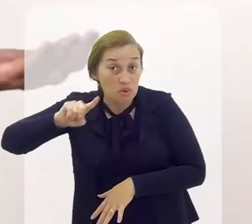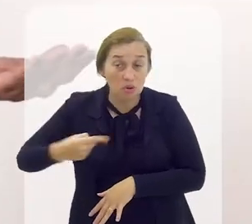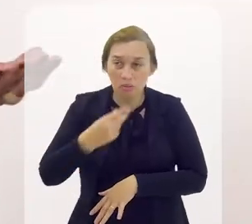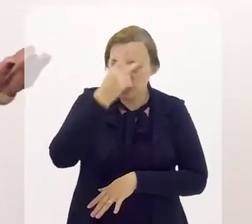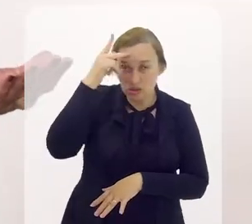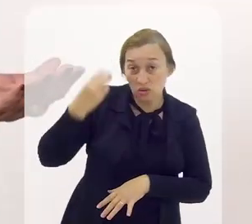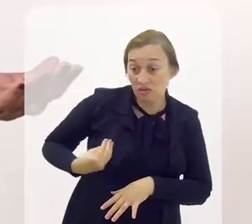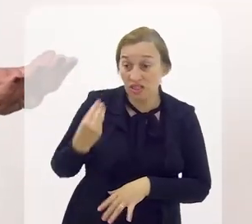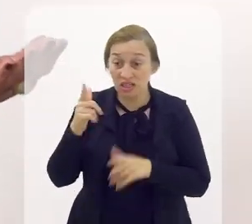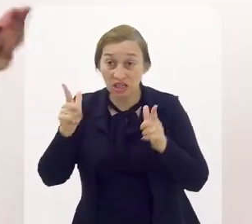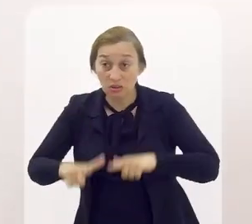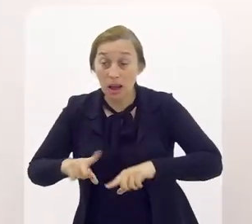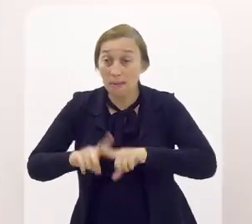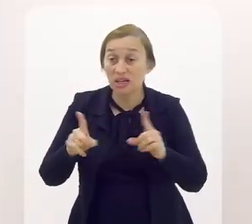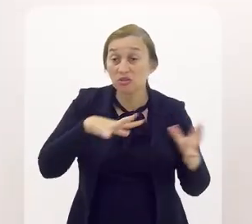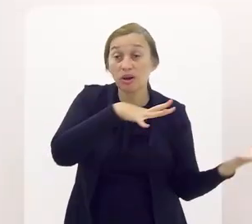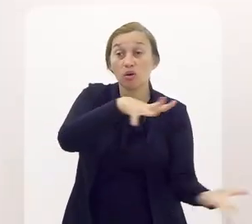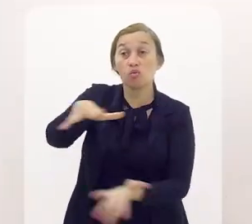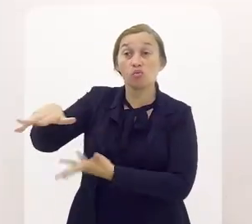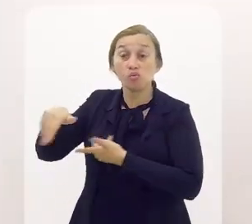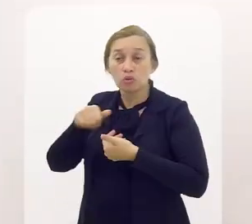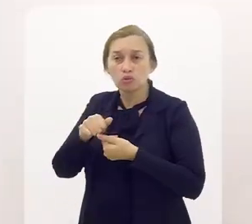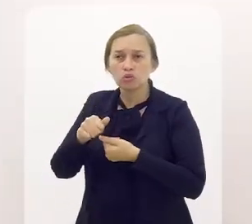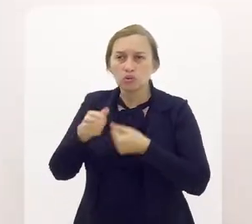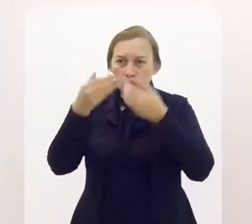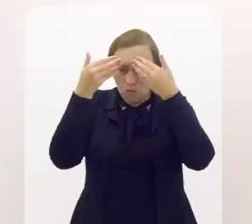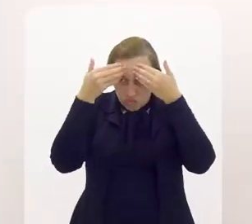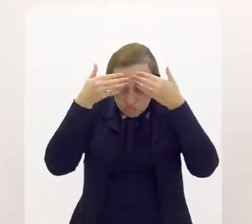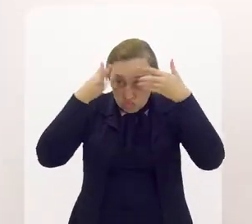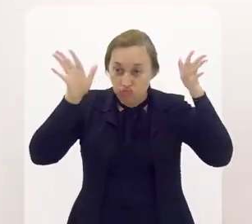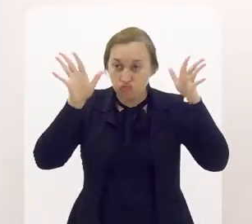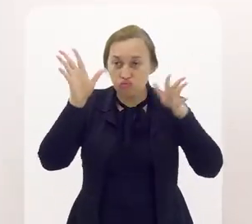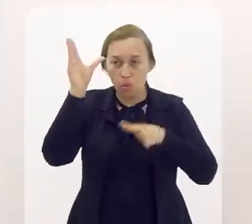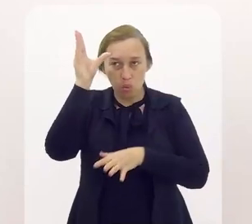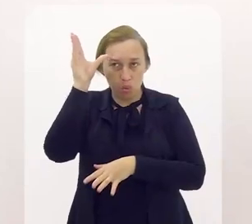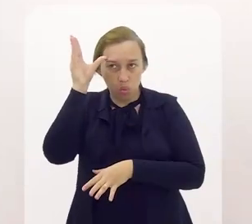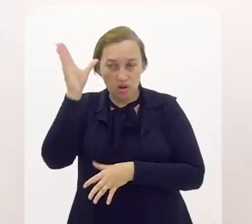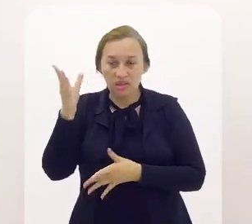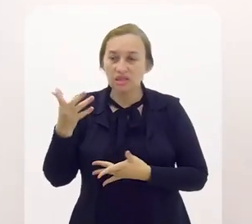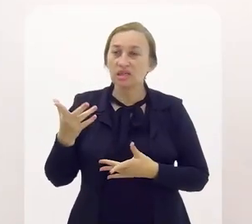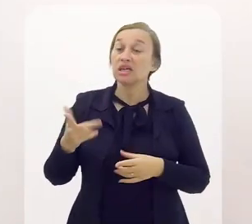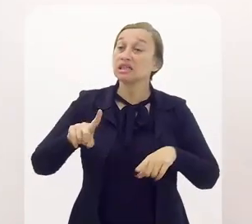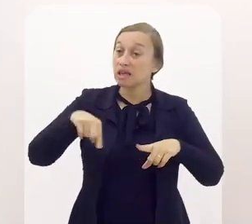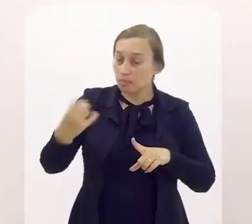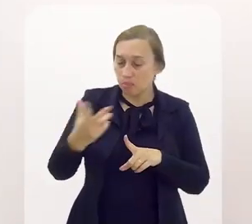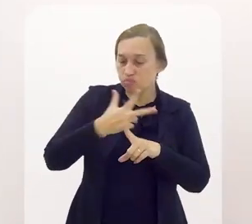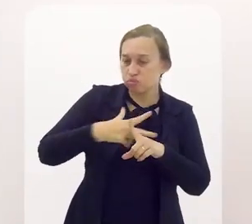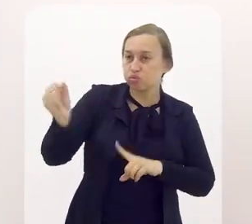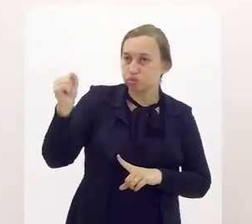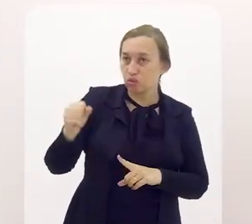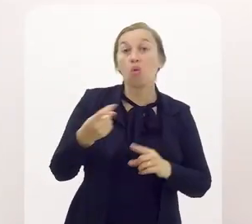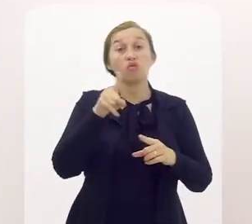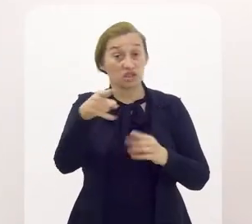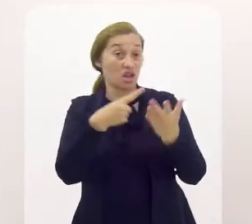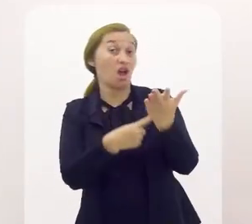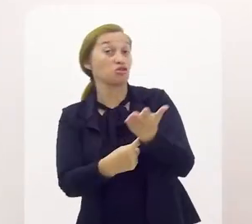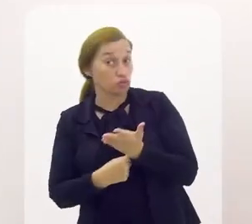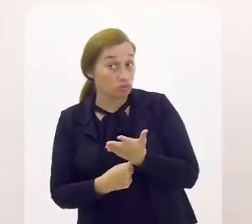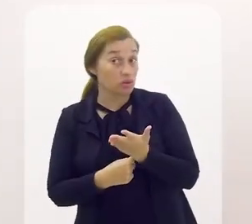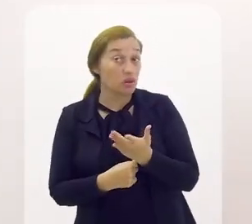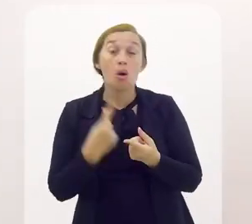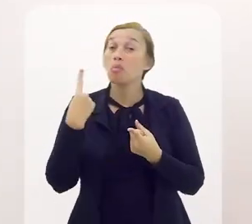120 mil pessoas que estavam ali, mas foi para o mundo. Então, quando você traz e se torna campeão,